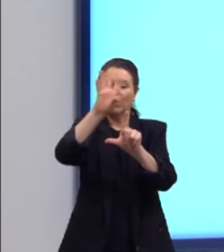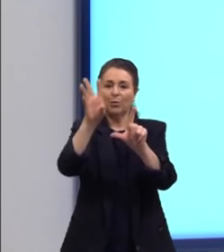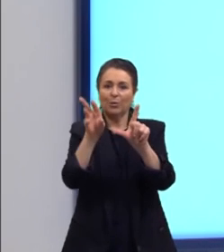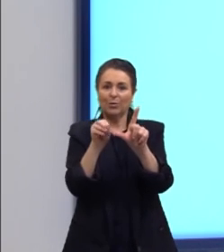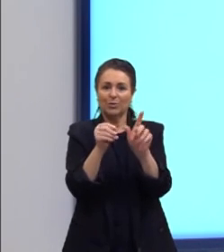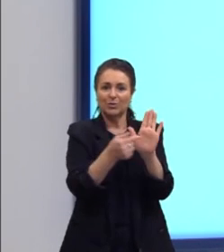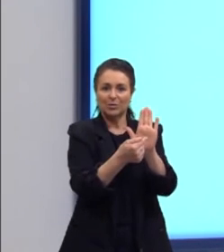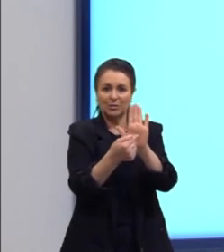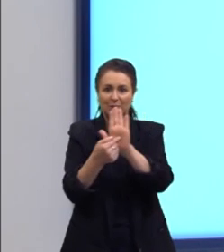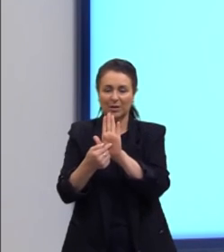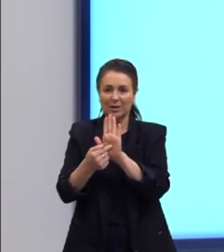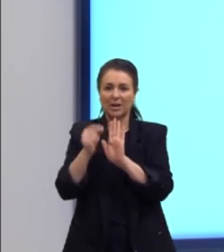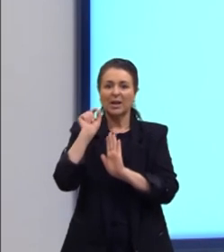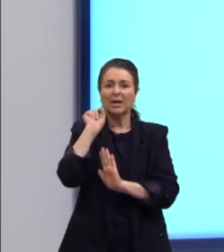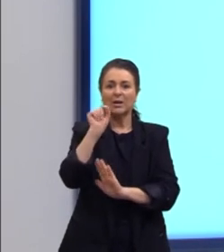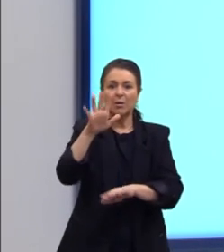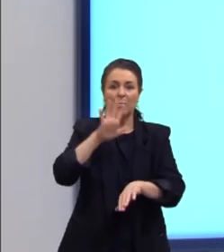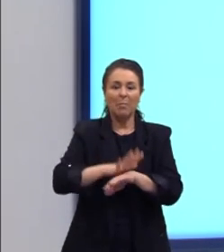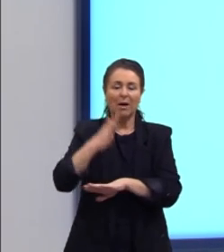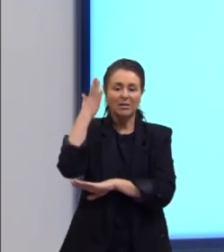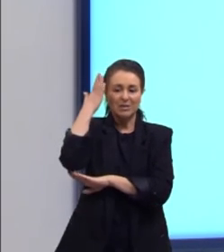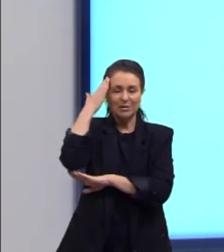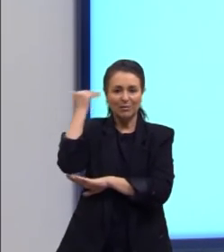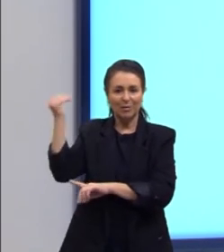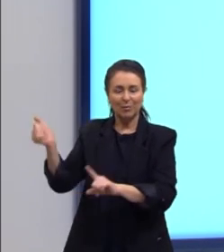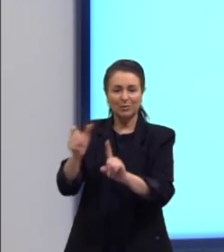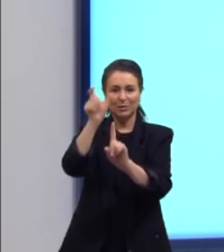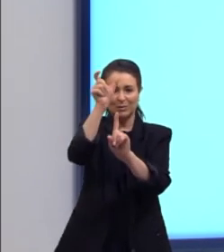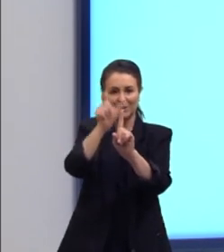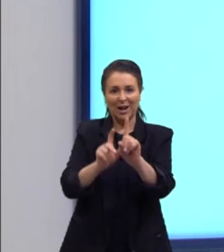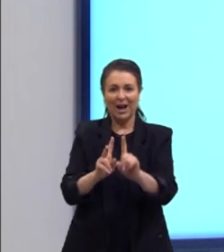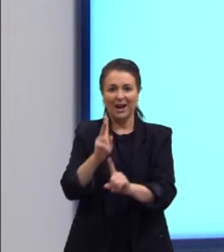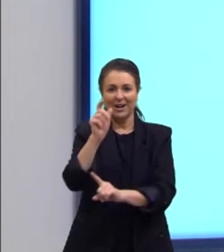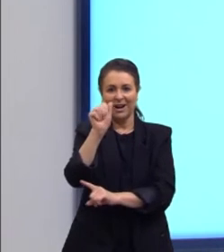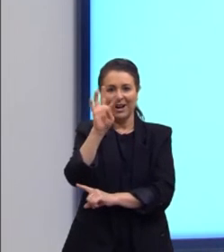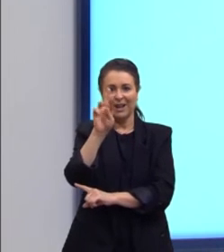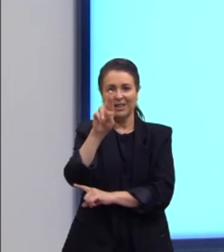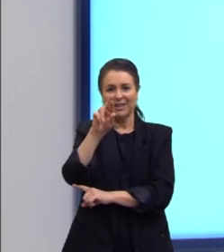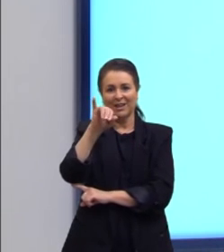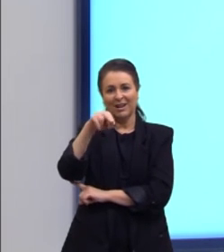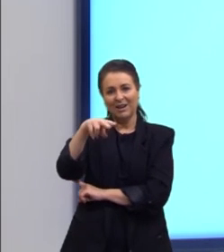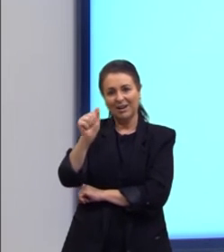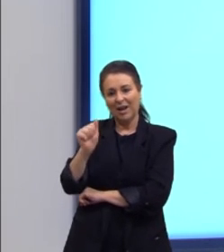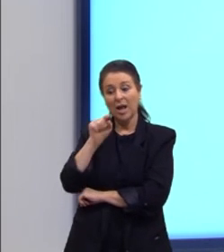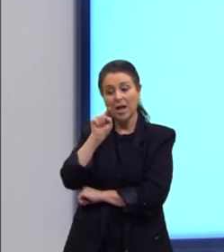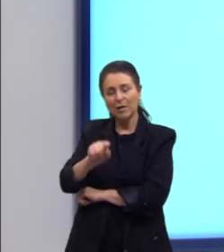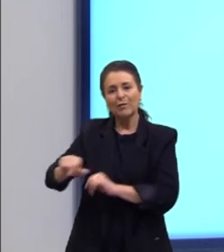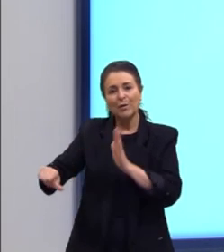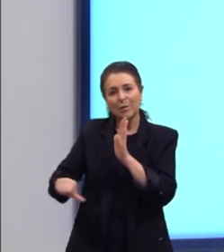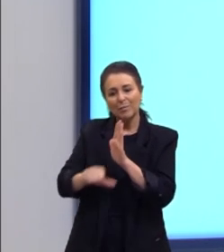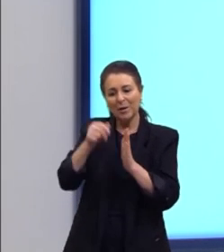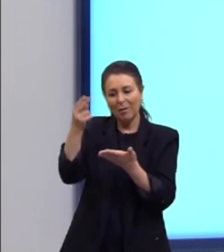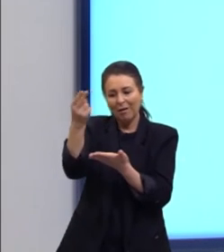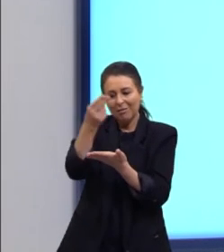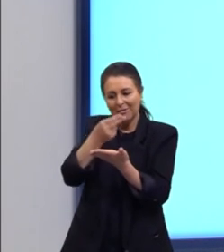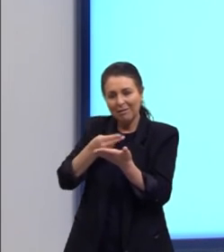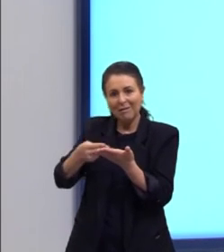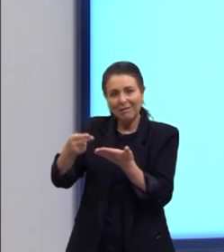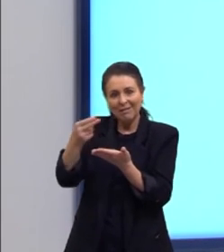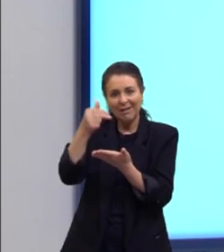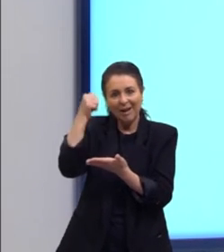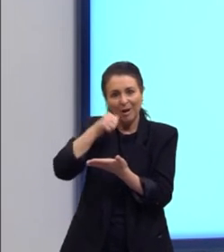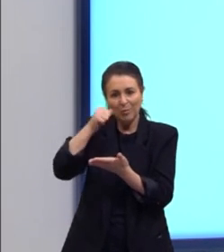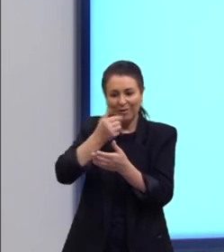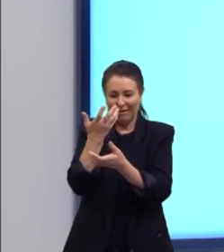Poçada, quem se referia a ser o mais famoso personagem, La Katrina. Ele foi o primeiro a desenhar La Katrina